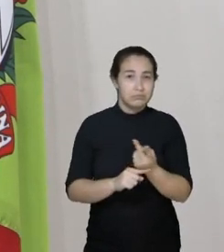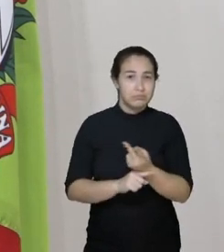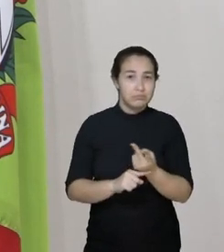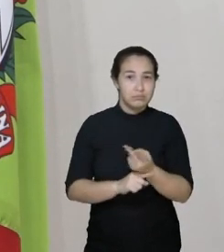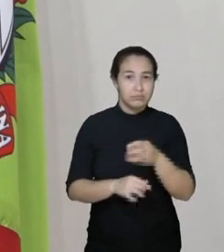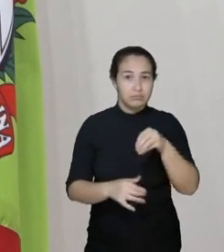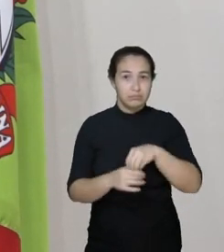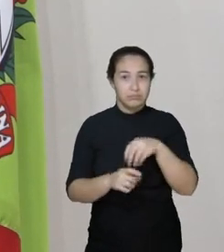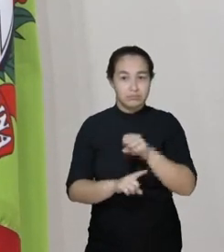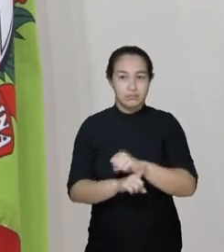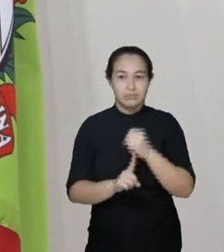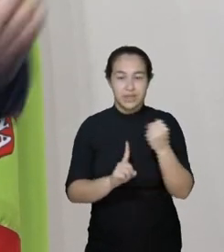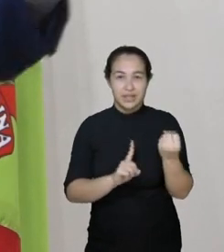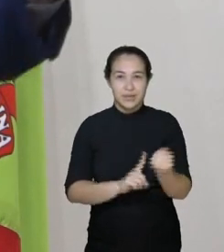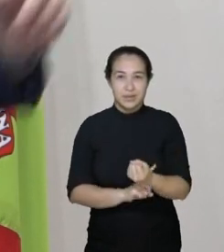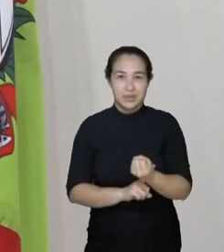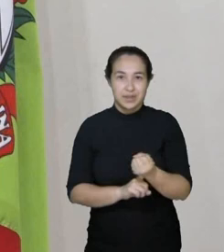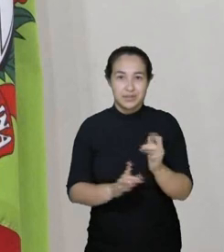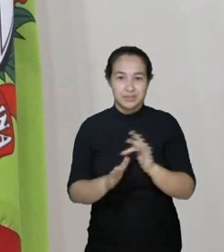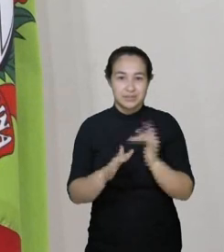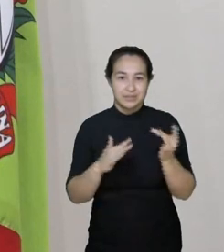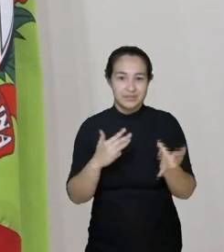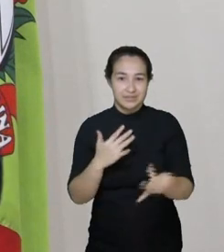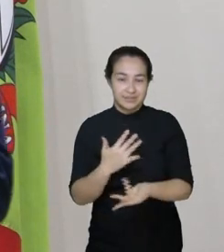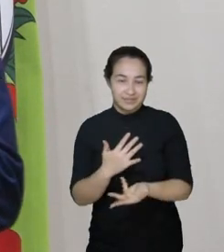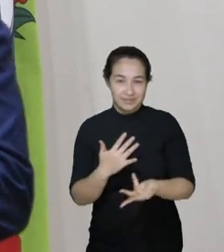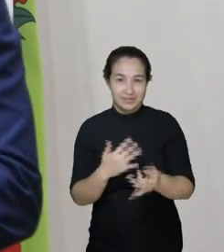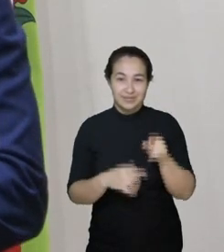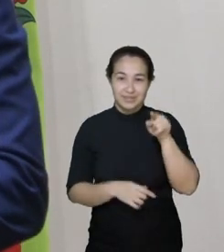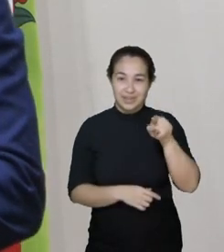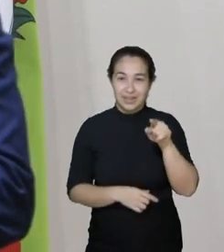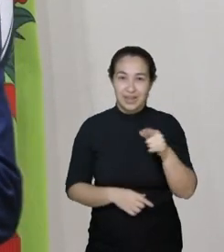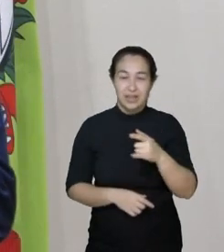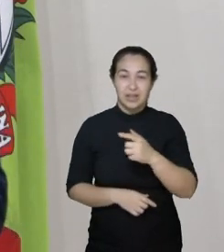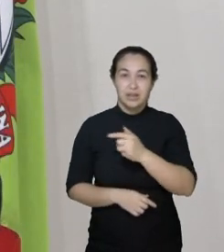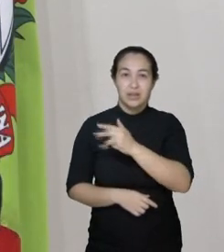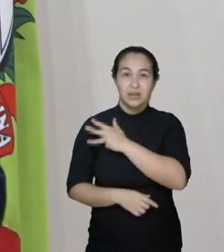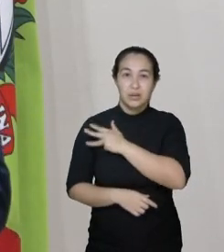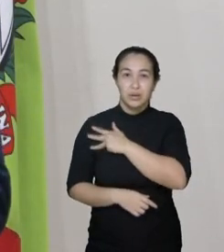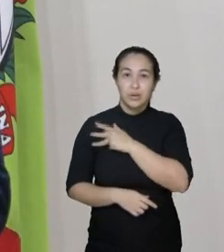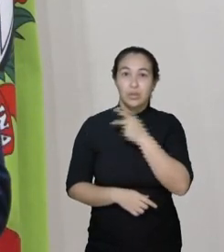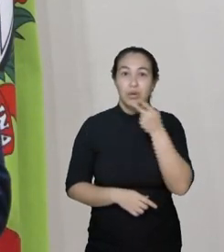E olha o que o próprio Lula fala sobre a teologia da libertação.